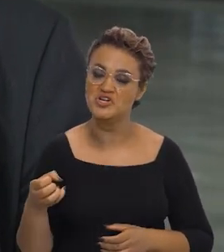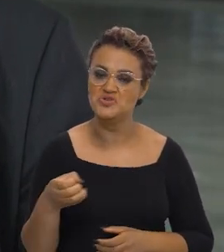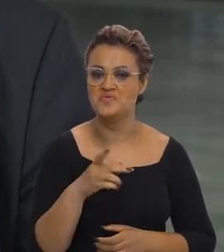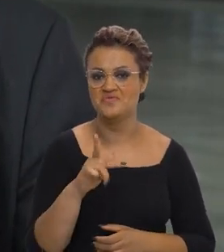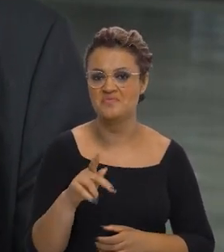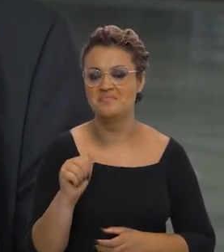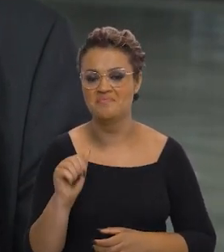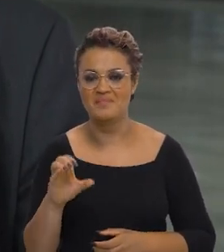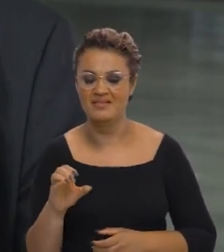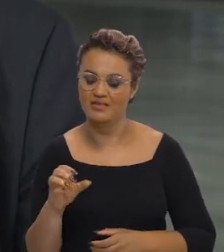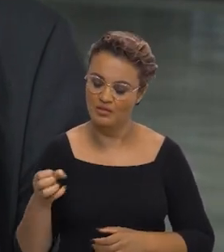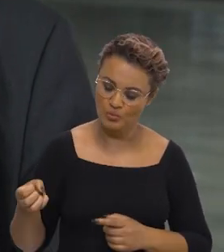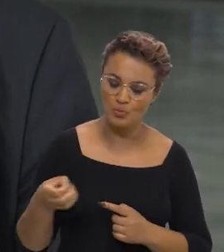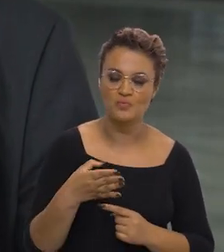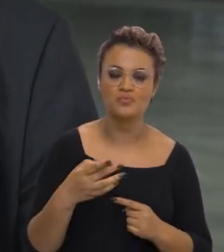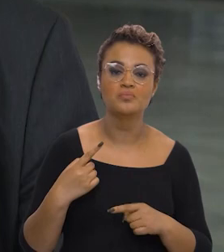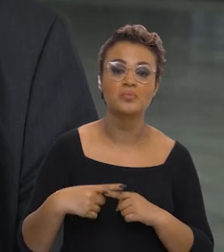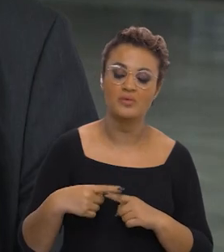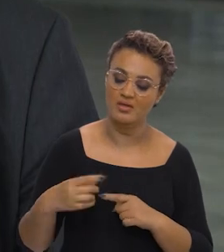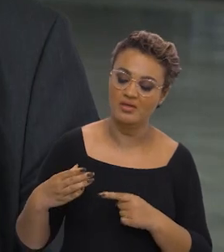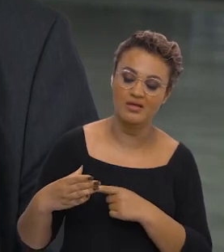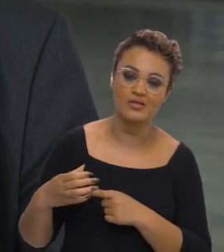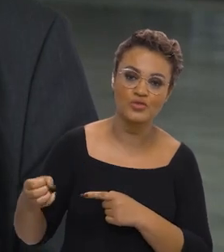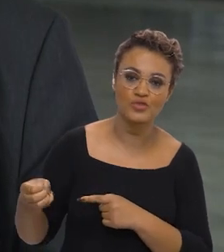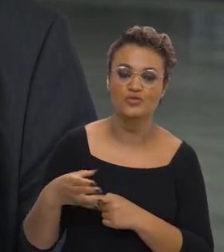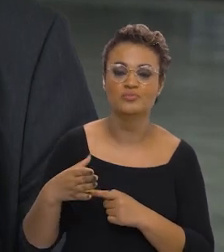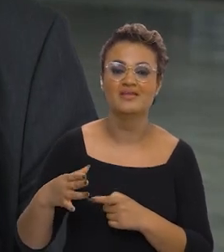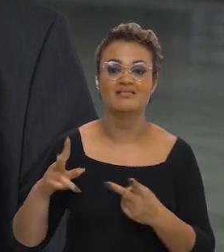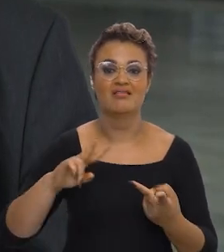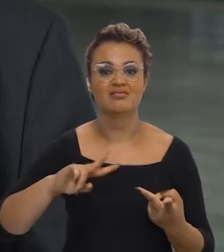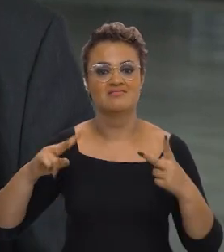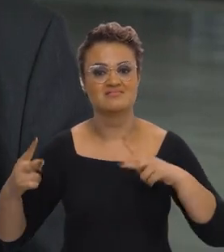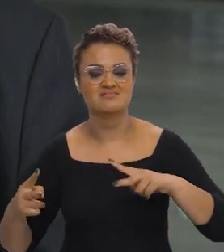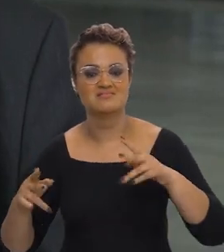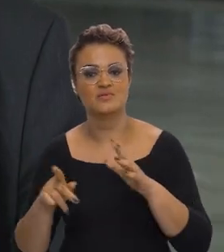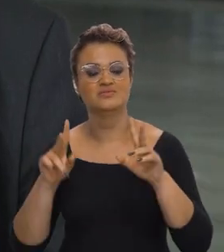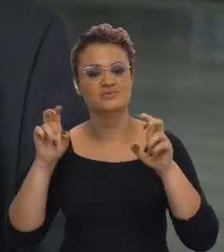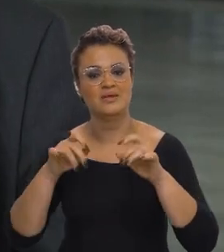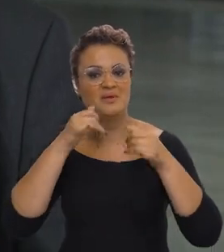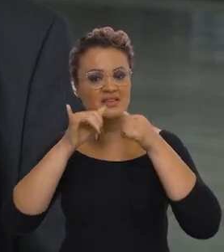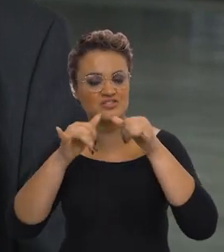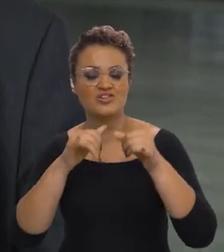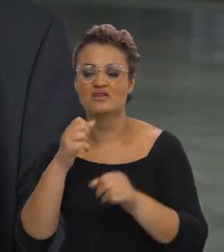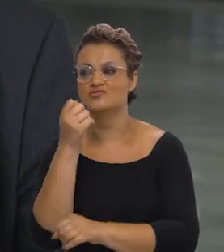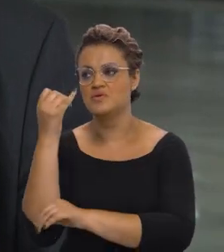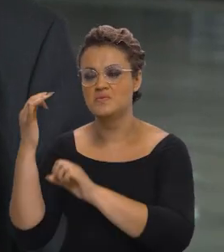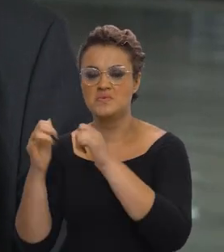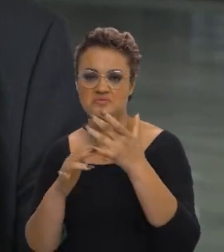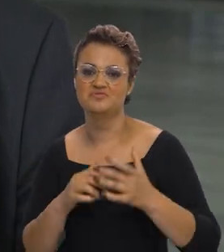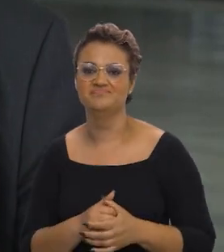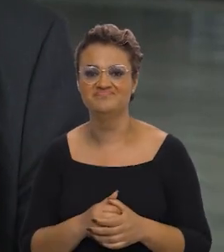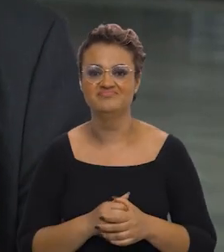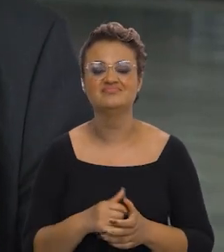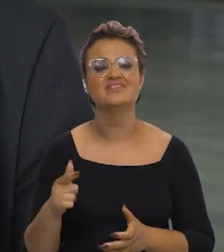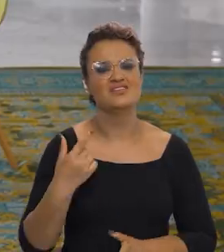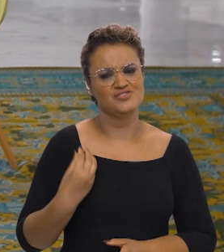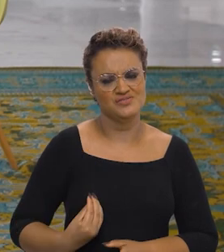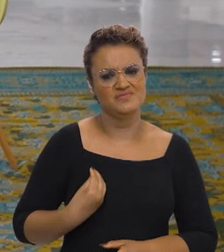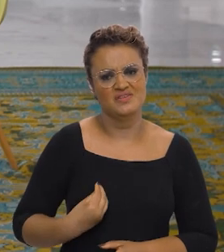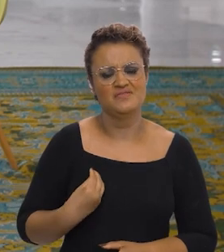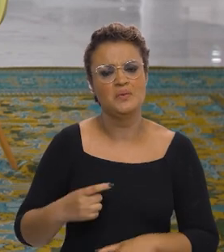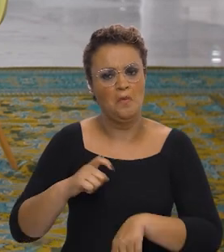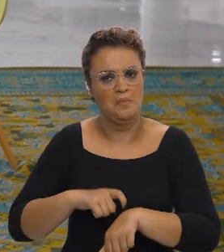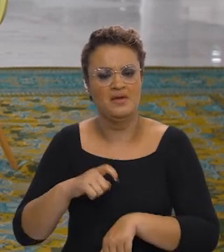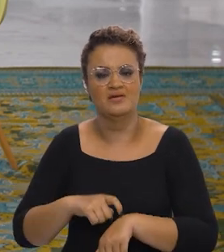PAC como novo. É uma questão da transição energética, transição ecológica, né? Nós estamos